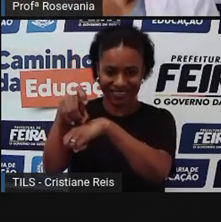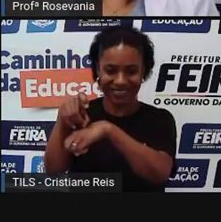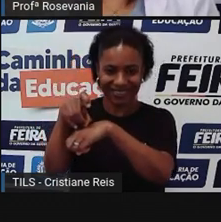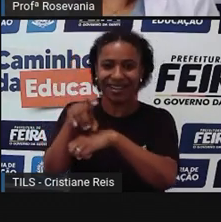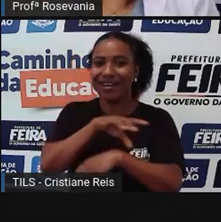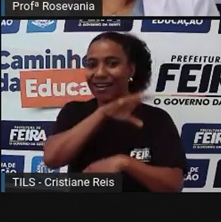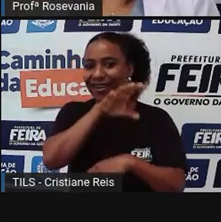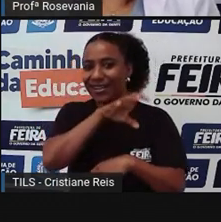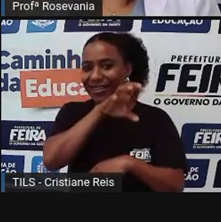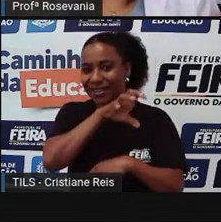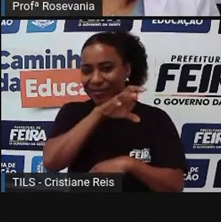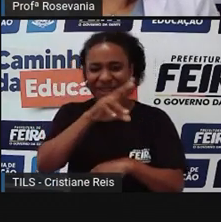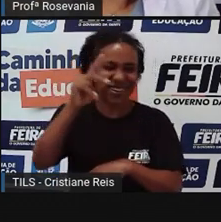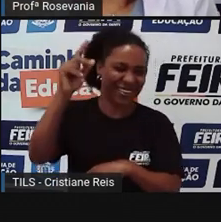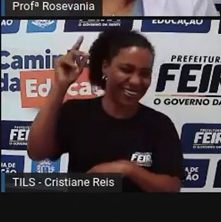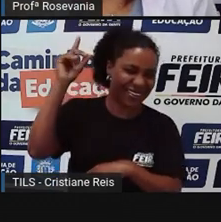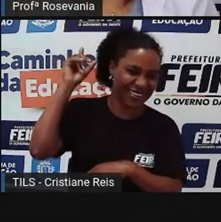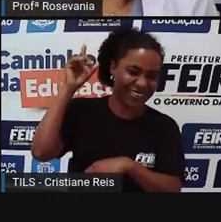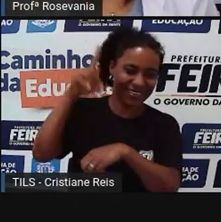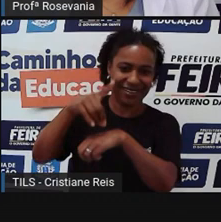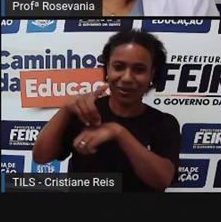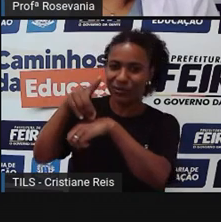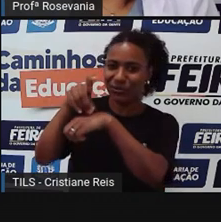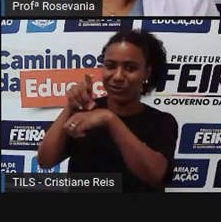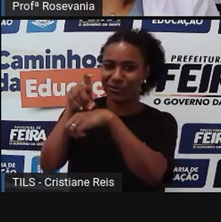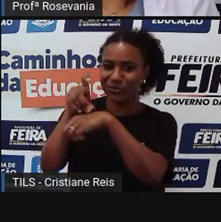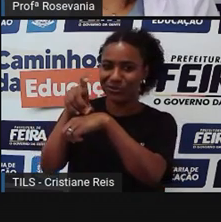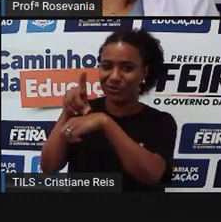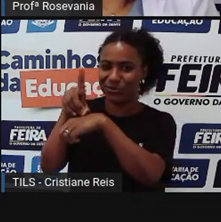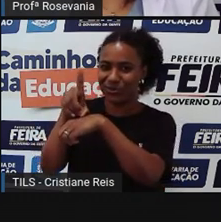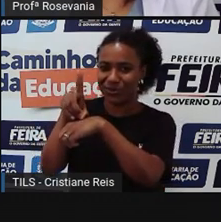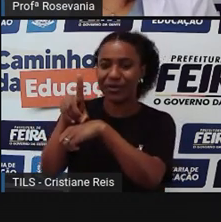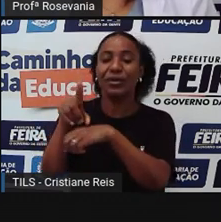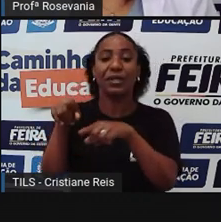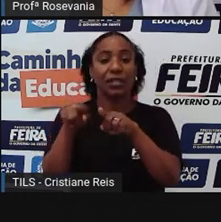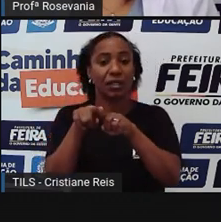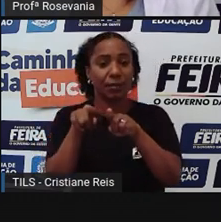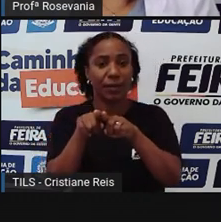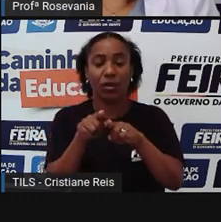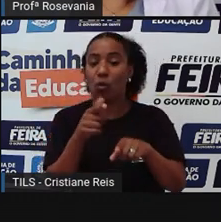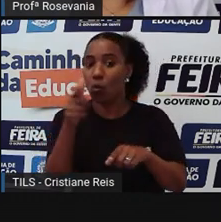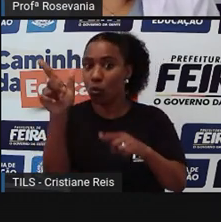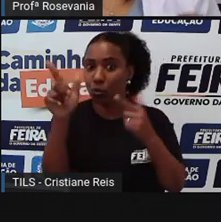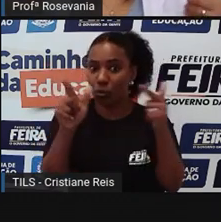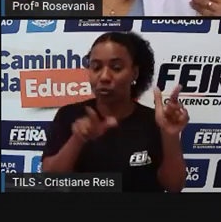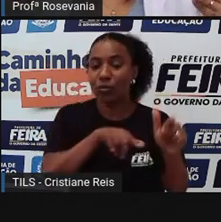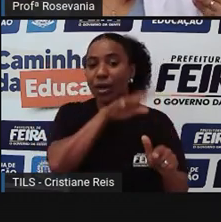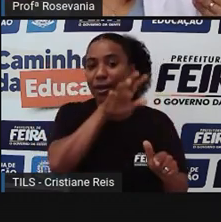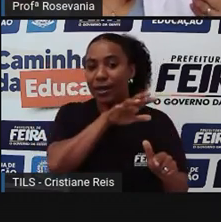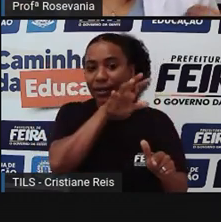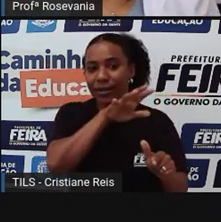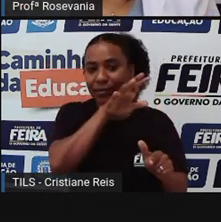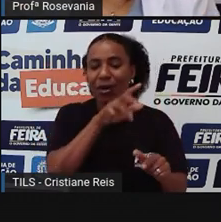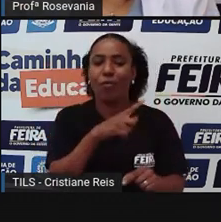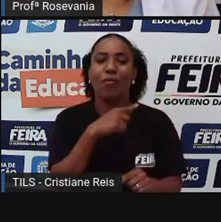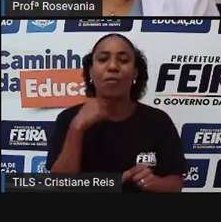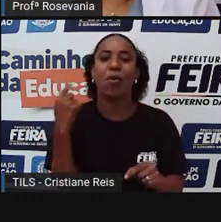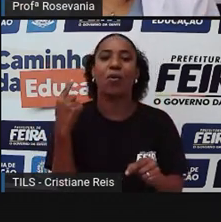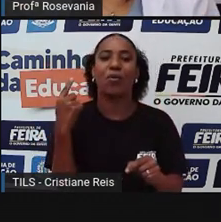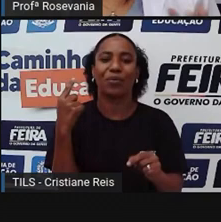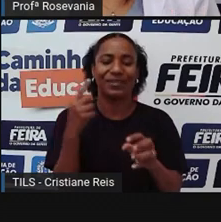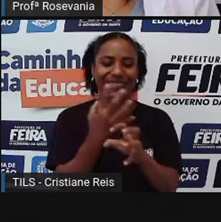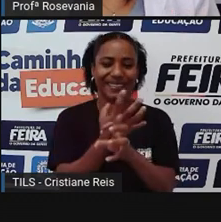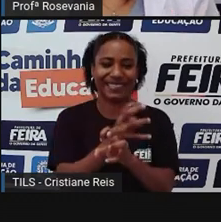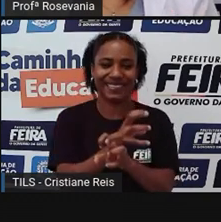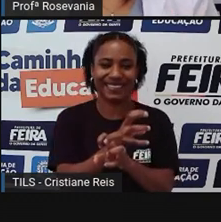e você tem um acervo, né, de vários tipos de outros animais lá empalhados. e você pode